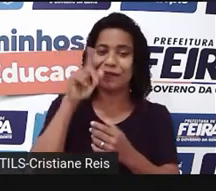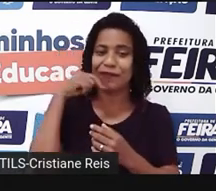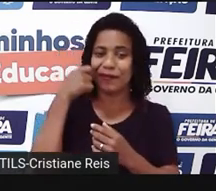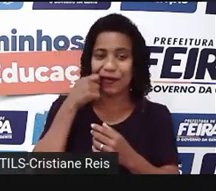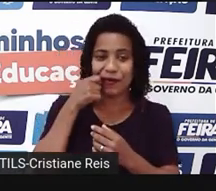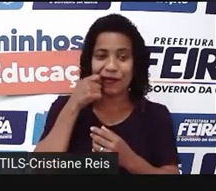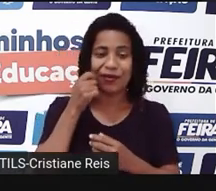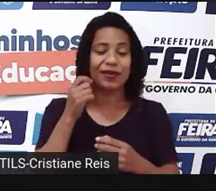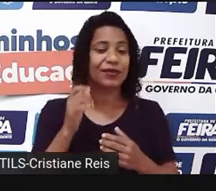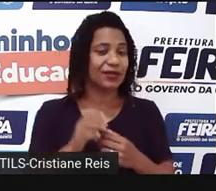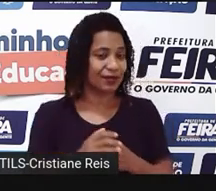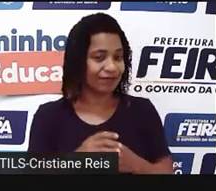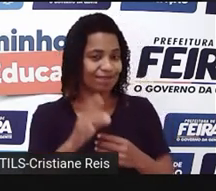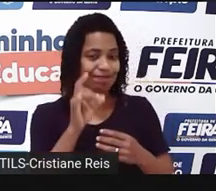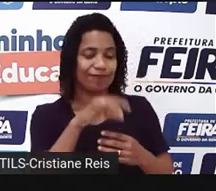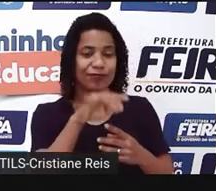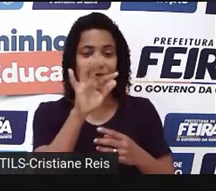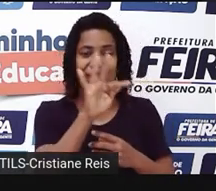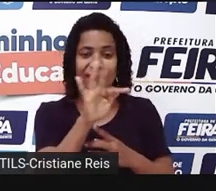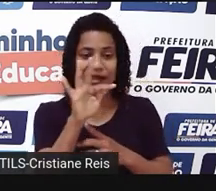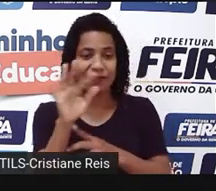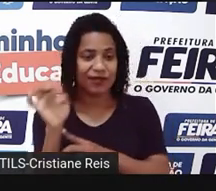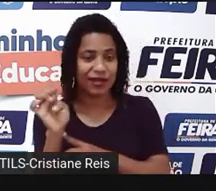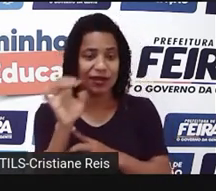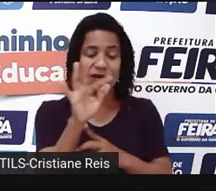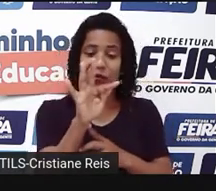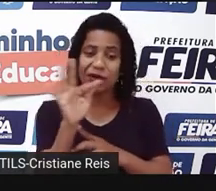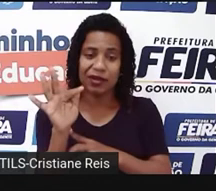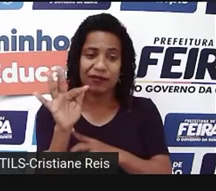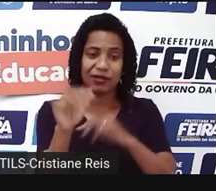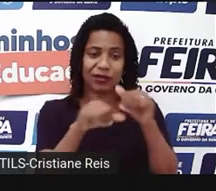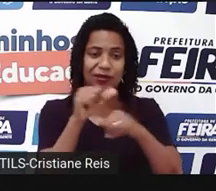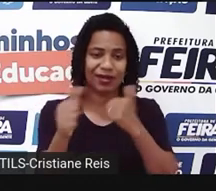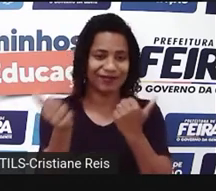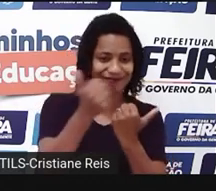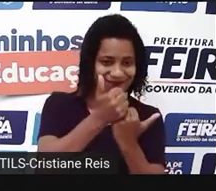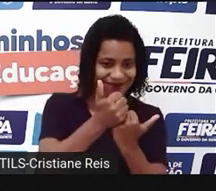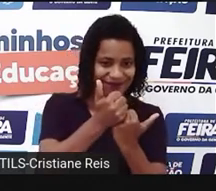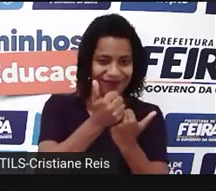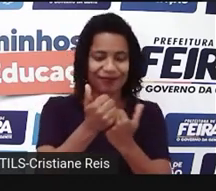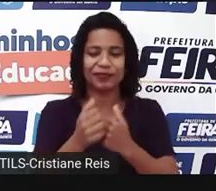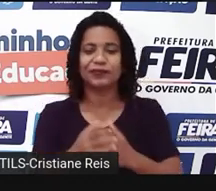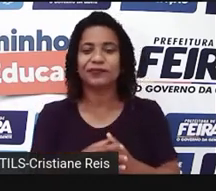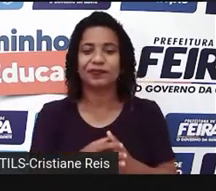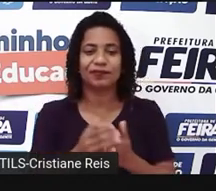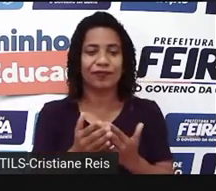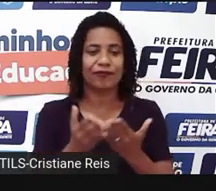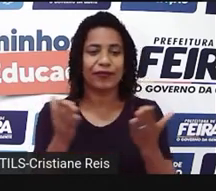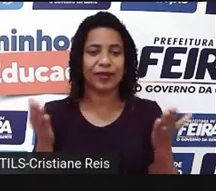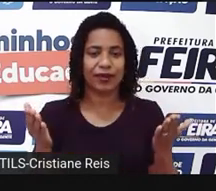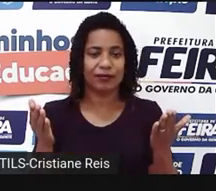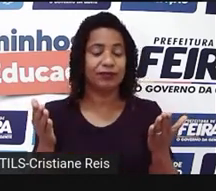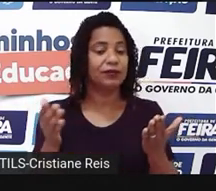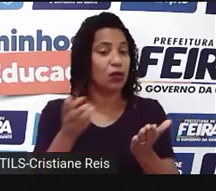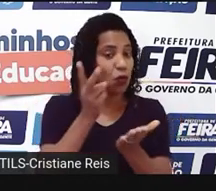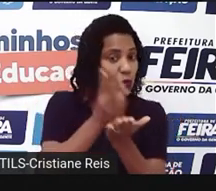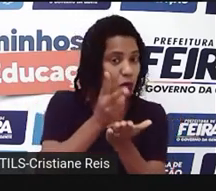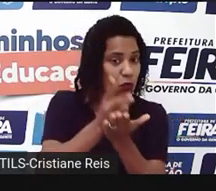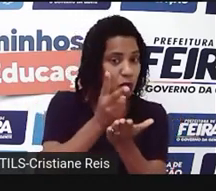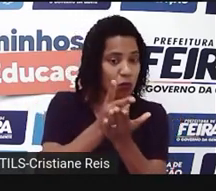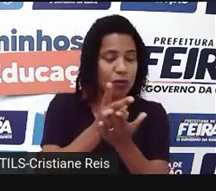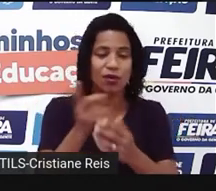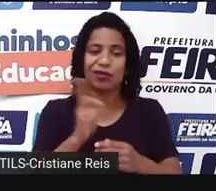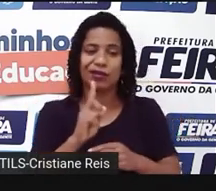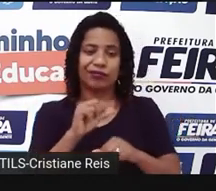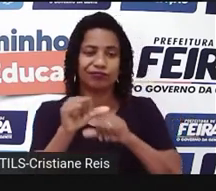Então, nós tiramos a terminação f ou fe e acrescentamos vs. Neste grupo, são aqueles irregulares, né? Cada um